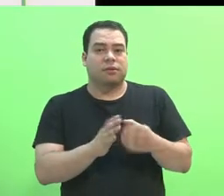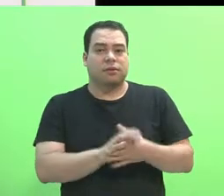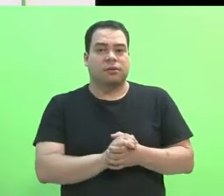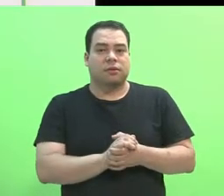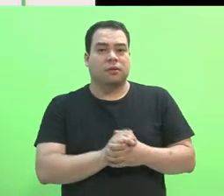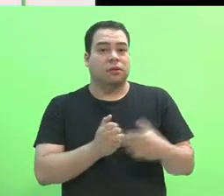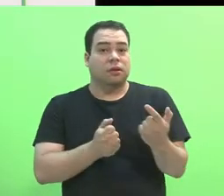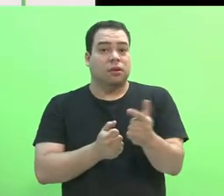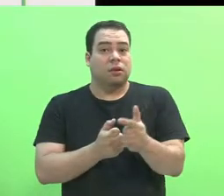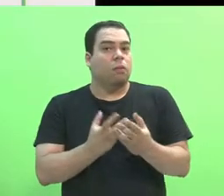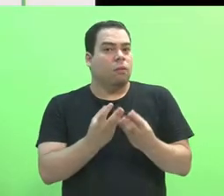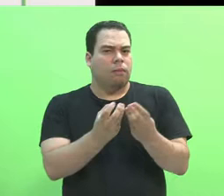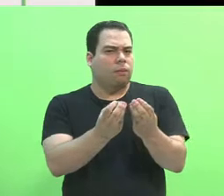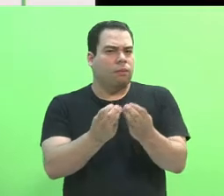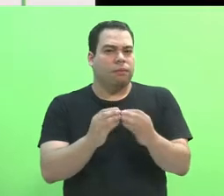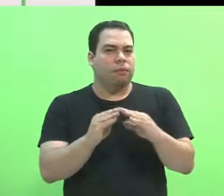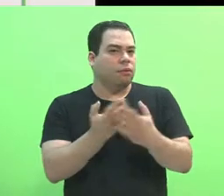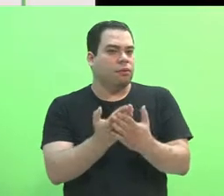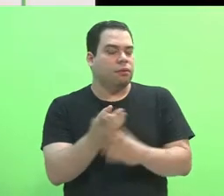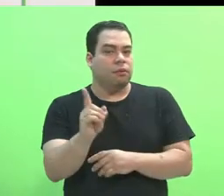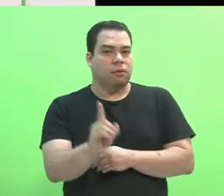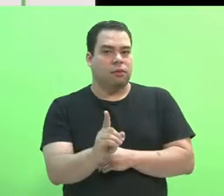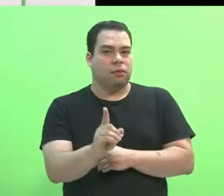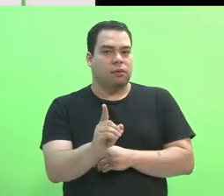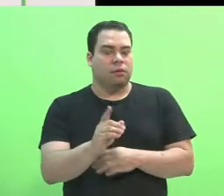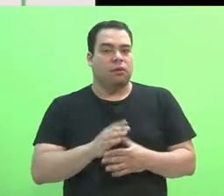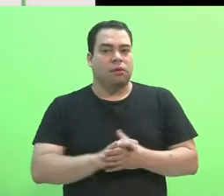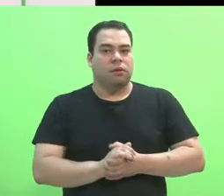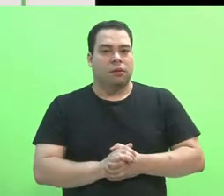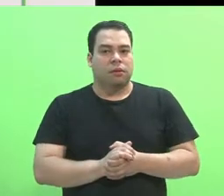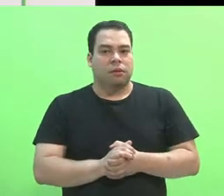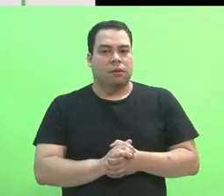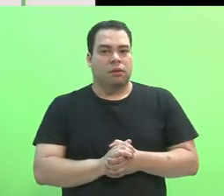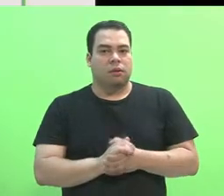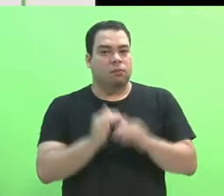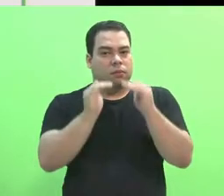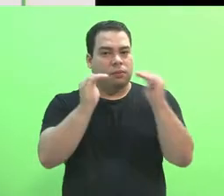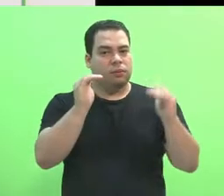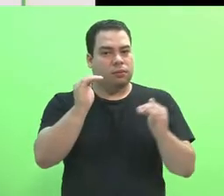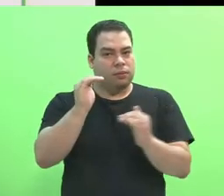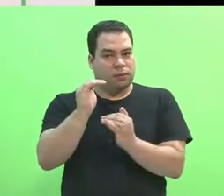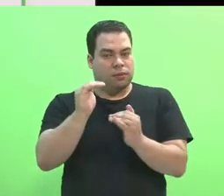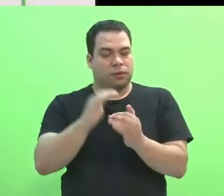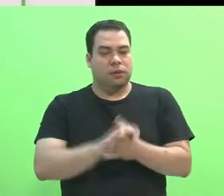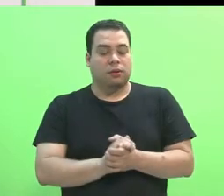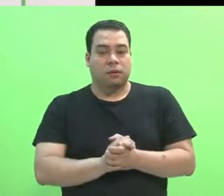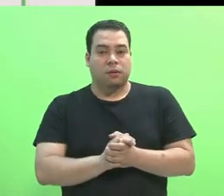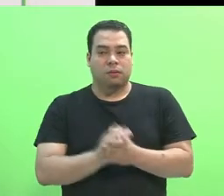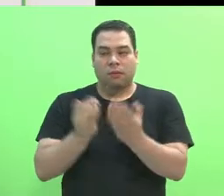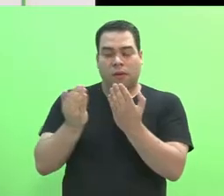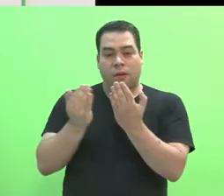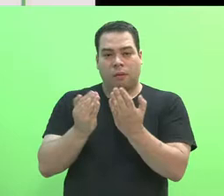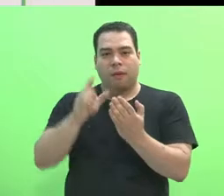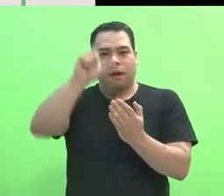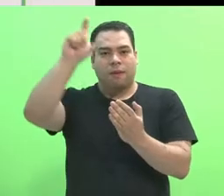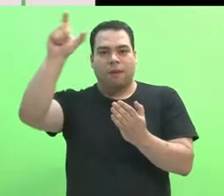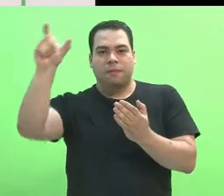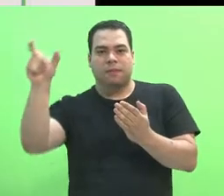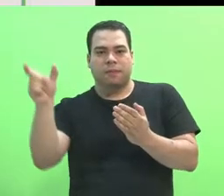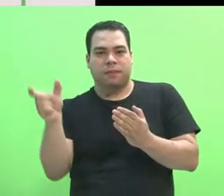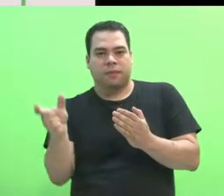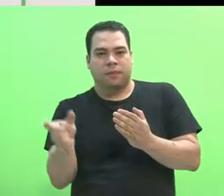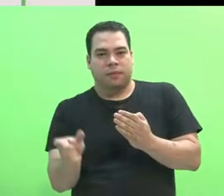um número bem menor de campos, se comparando com os números das regiões